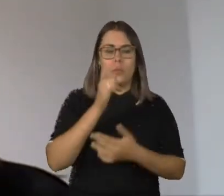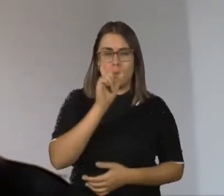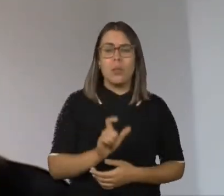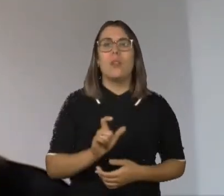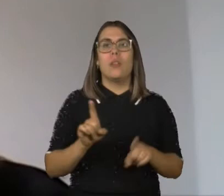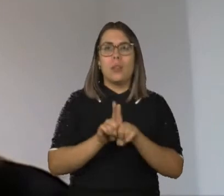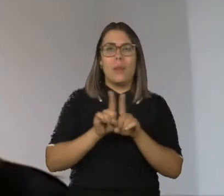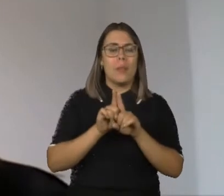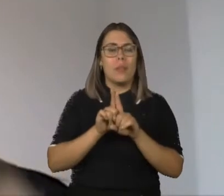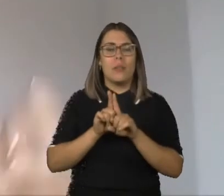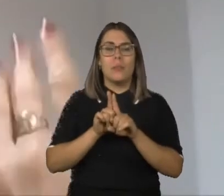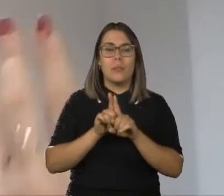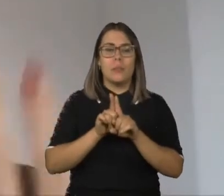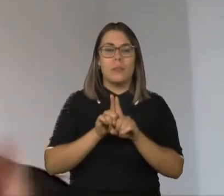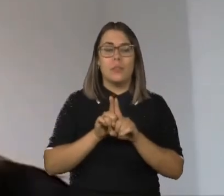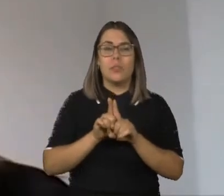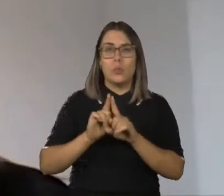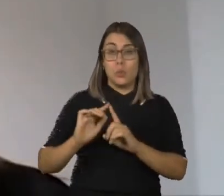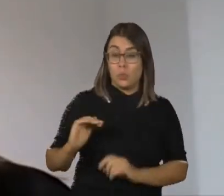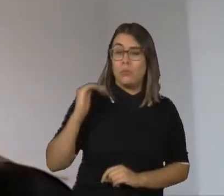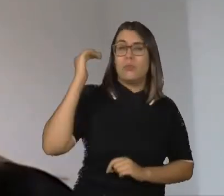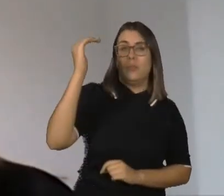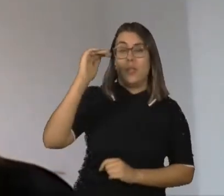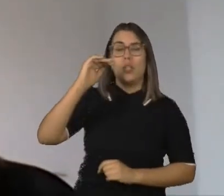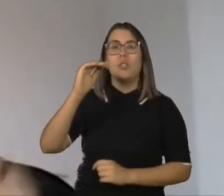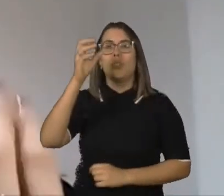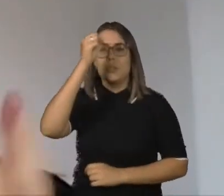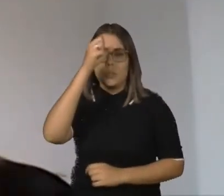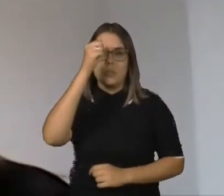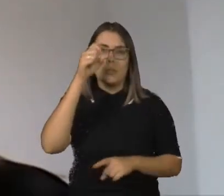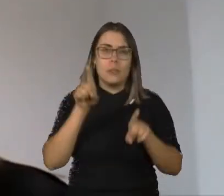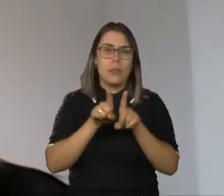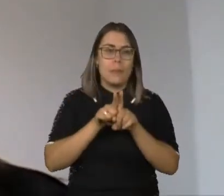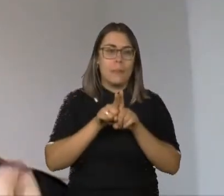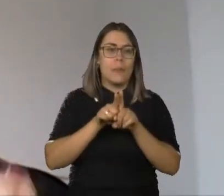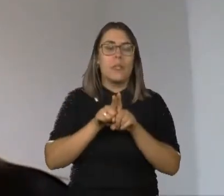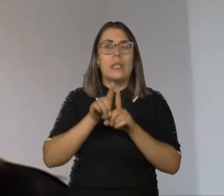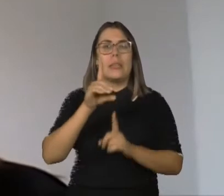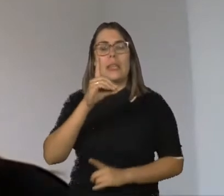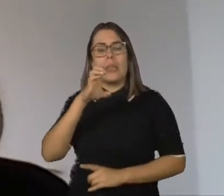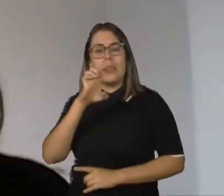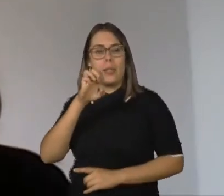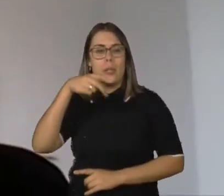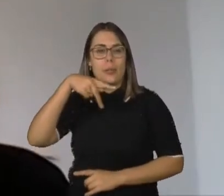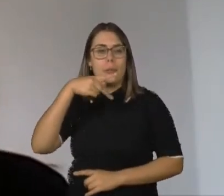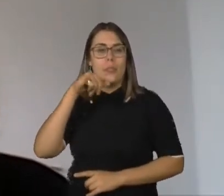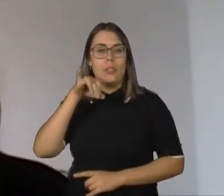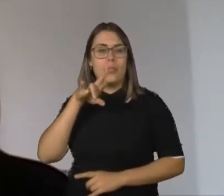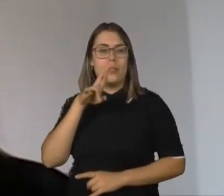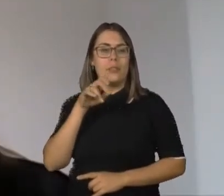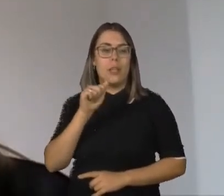embotamento, subnormalidade educacional, fatuidade, debilidade, idiotismo,